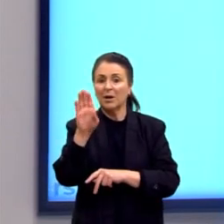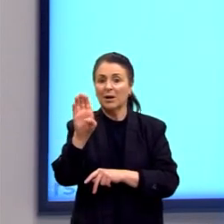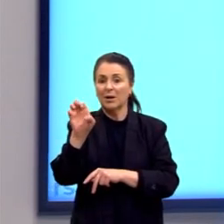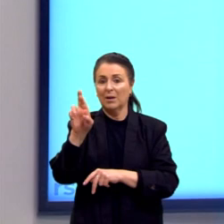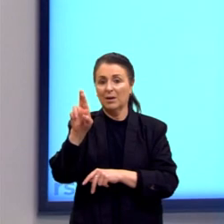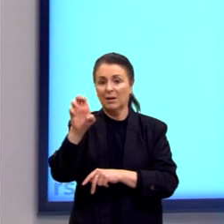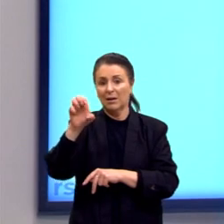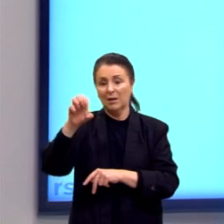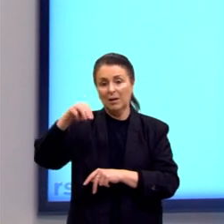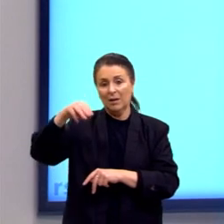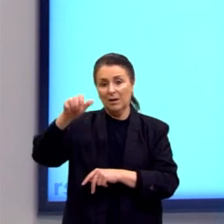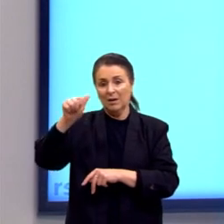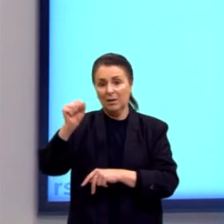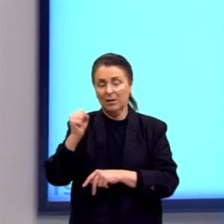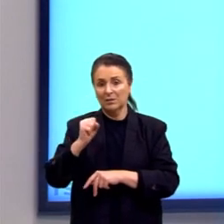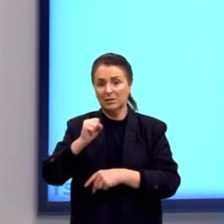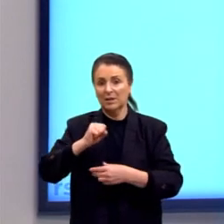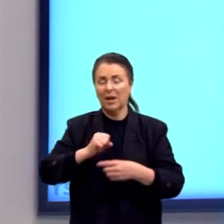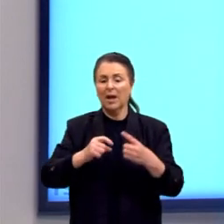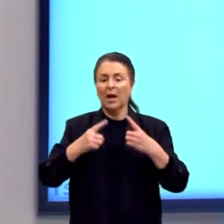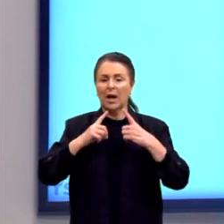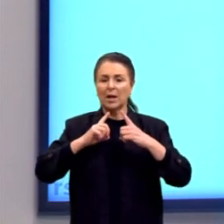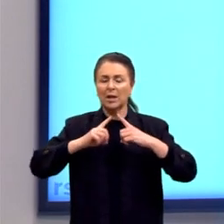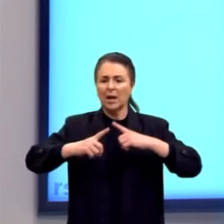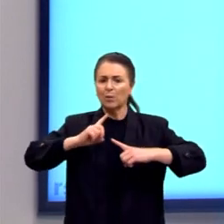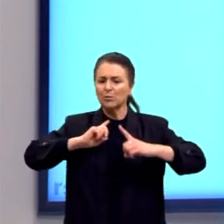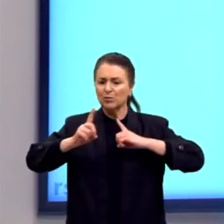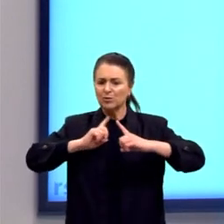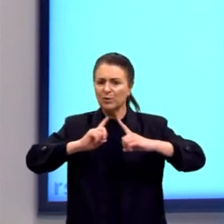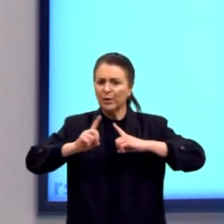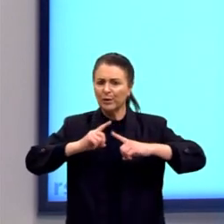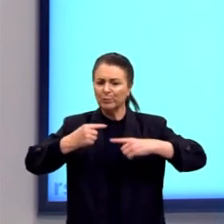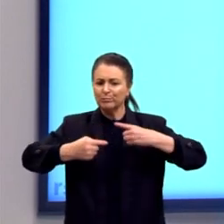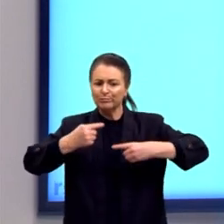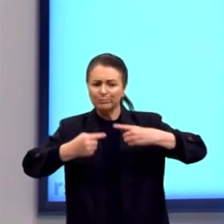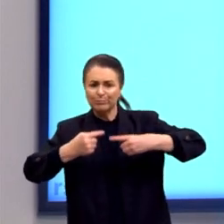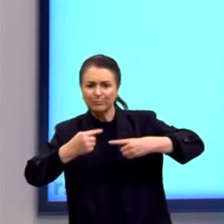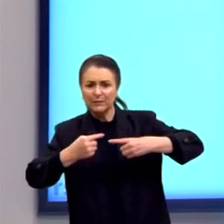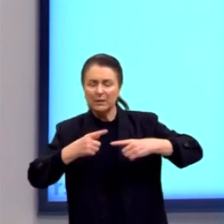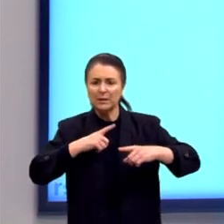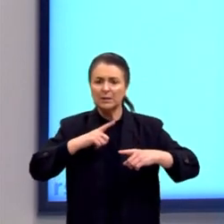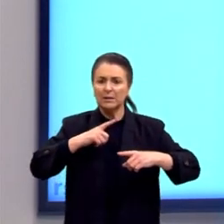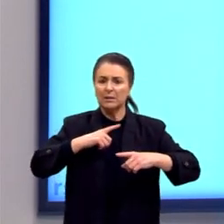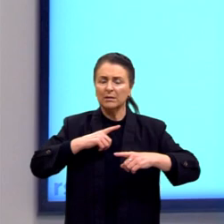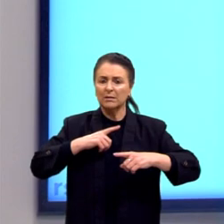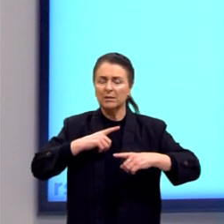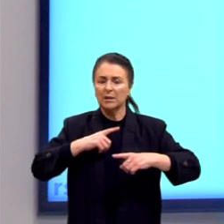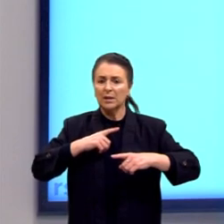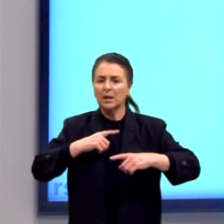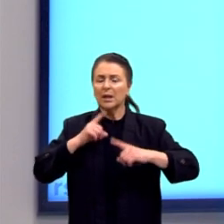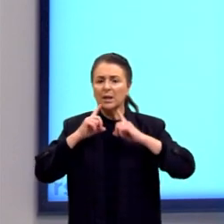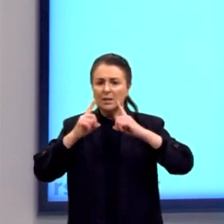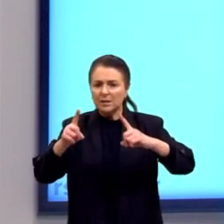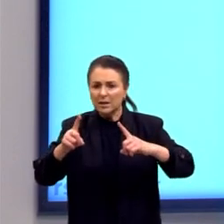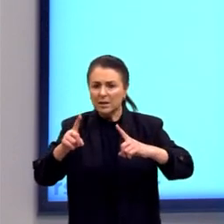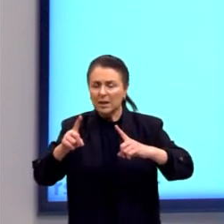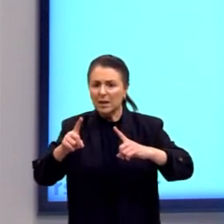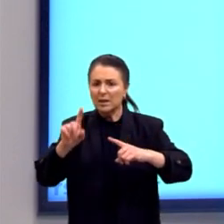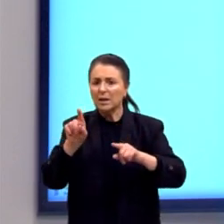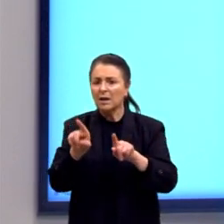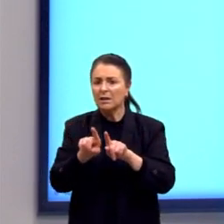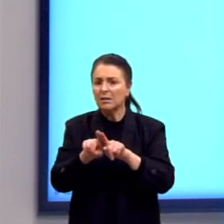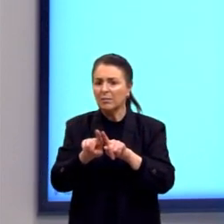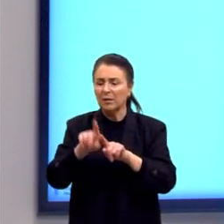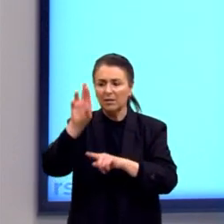dialógica, entre subjetividade. O o Habermas, dentro dessa perspectiva crítica, ele vai criticar a razão. Olha, a